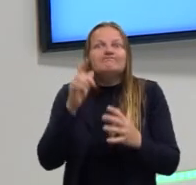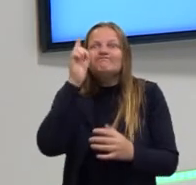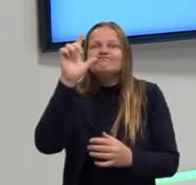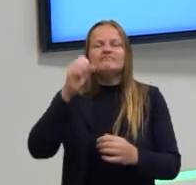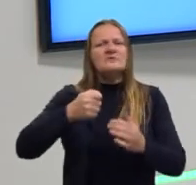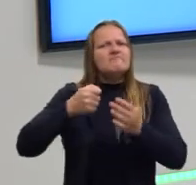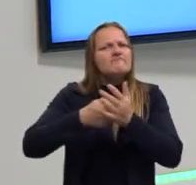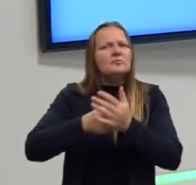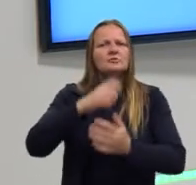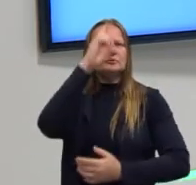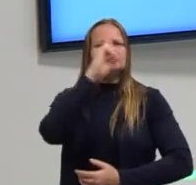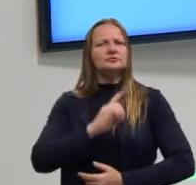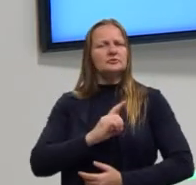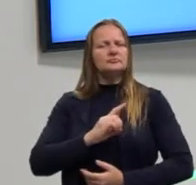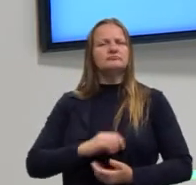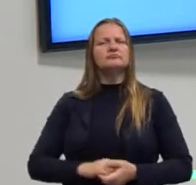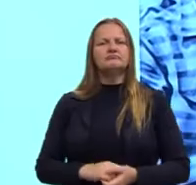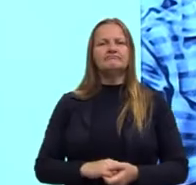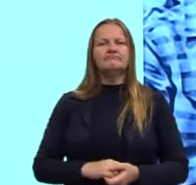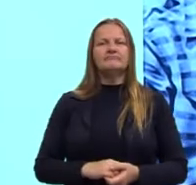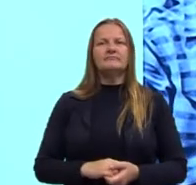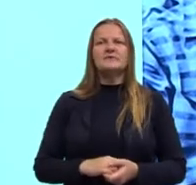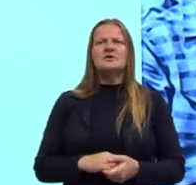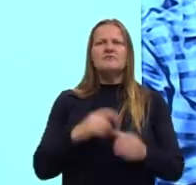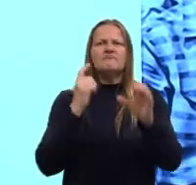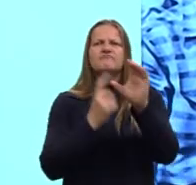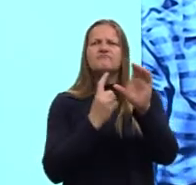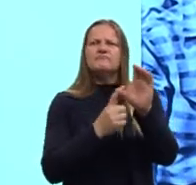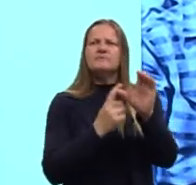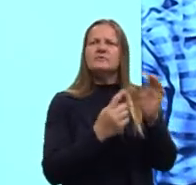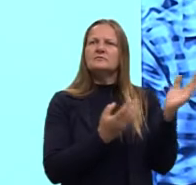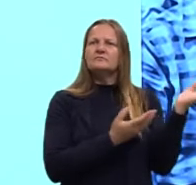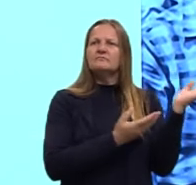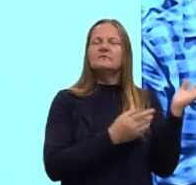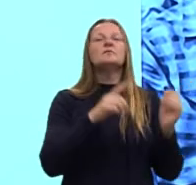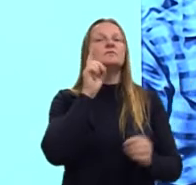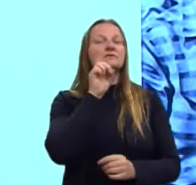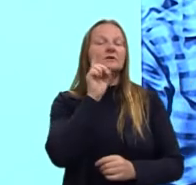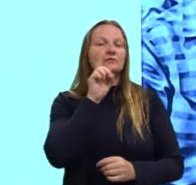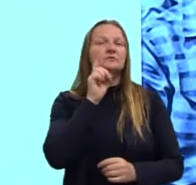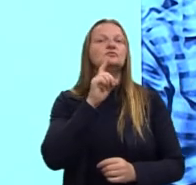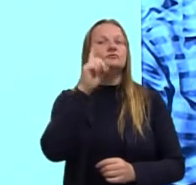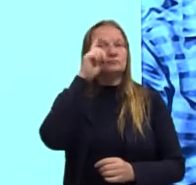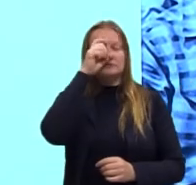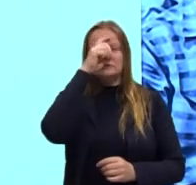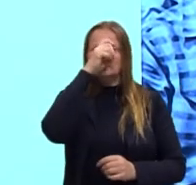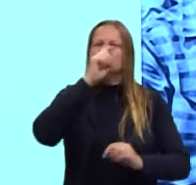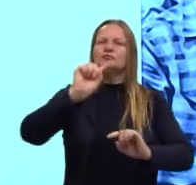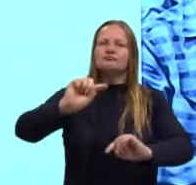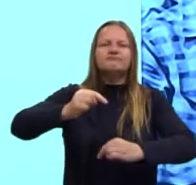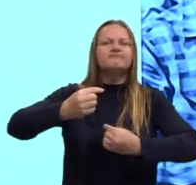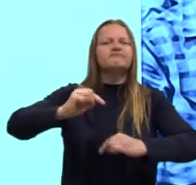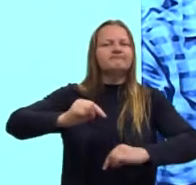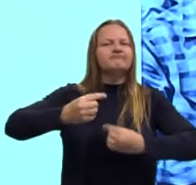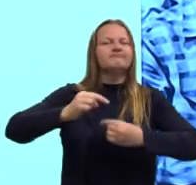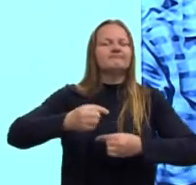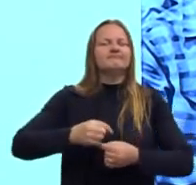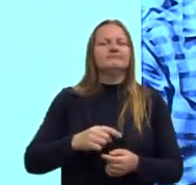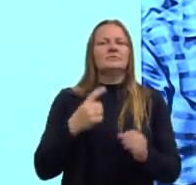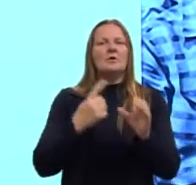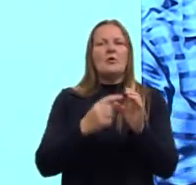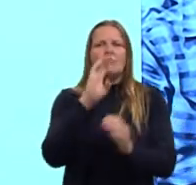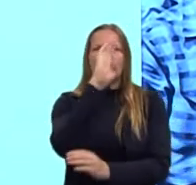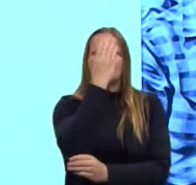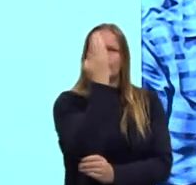luta por direitos mínimos era colocado como comunismo, que a gente sabe que nos Estados Unidos nessa época isso era considerado